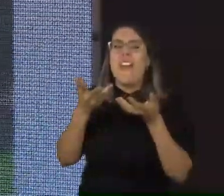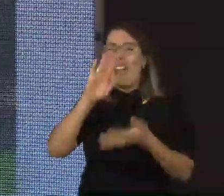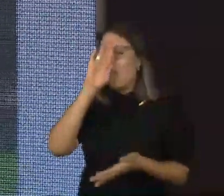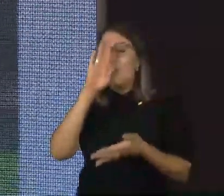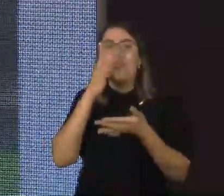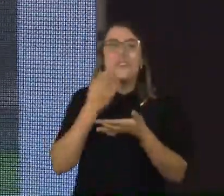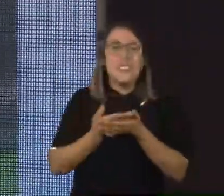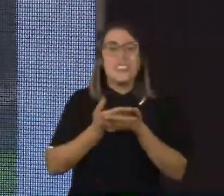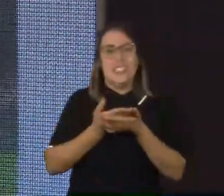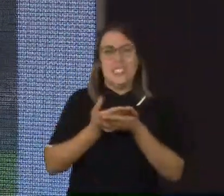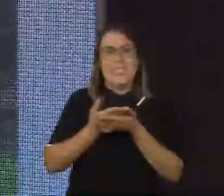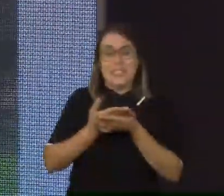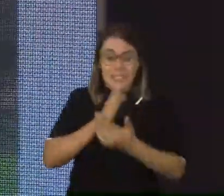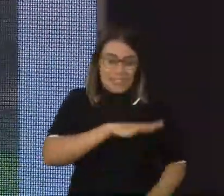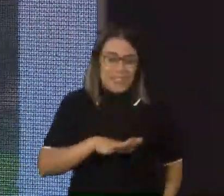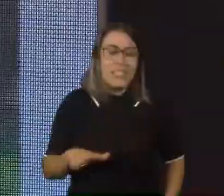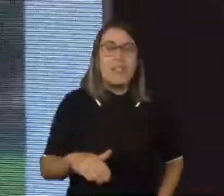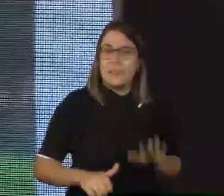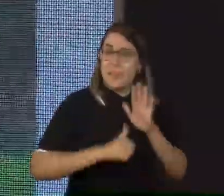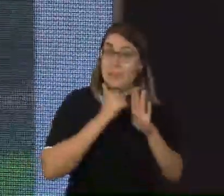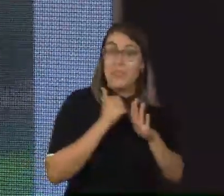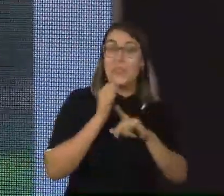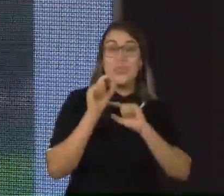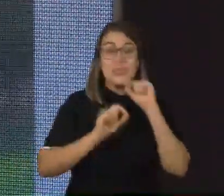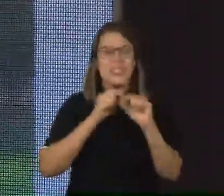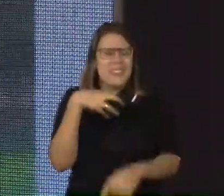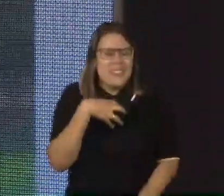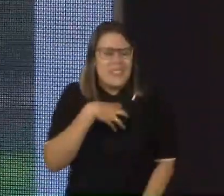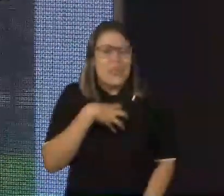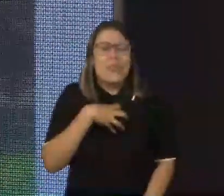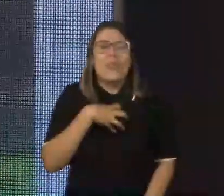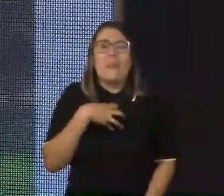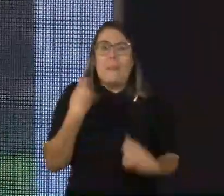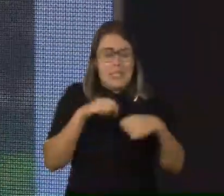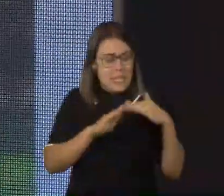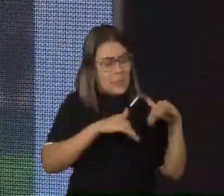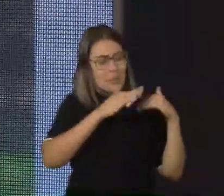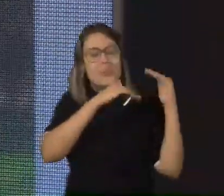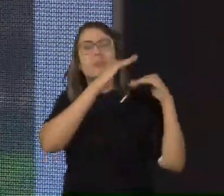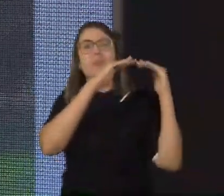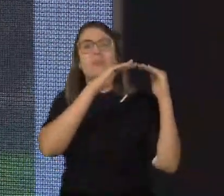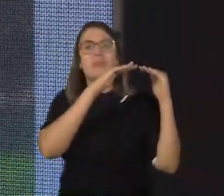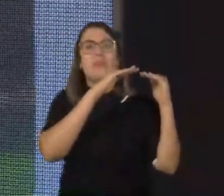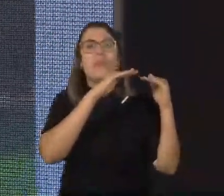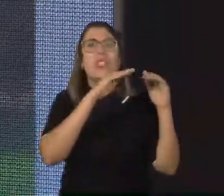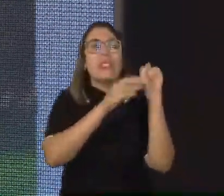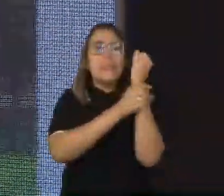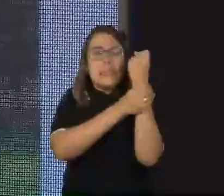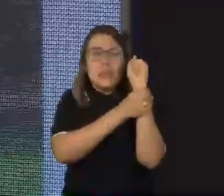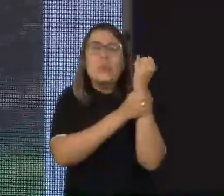autoestima nas crianças? Então, primeiro, as crianças têm que sentir que estão crescendo num ambiente seguro.